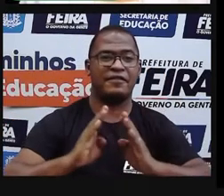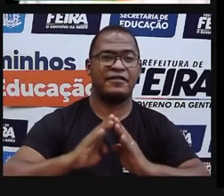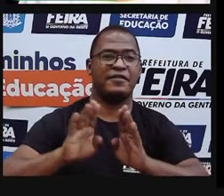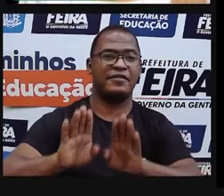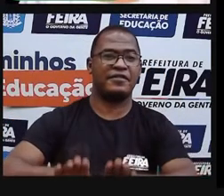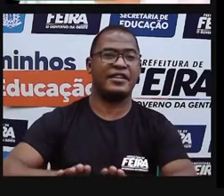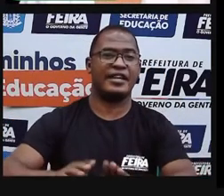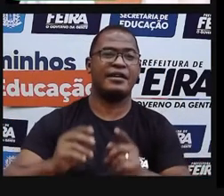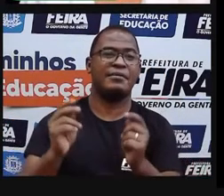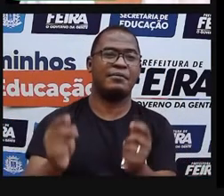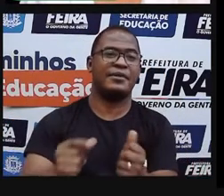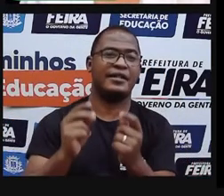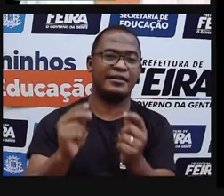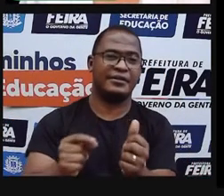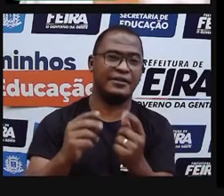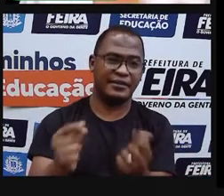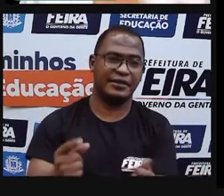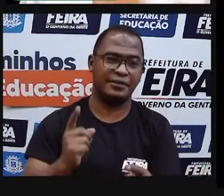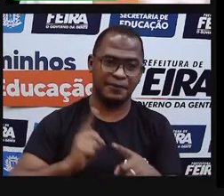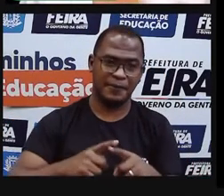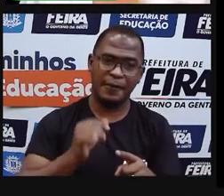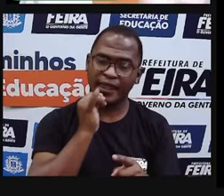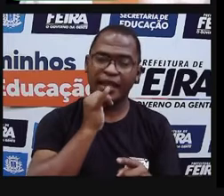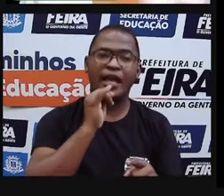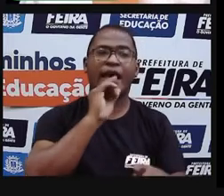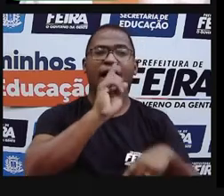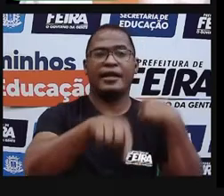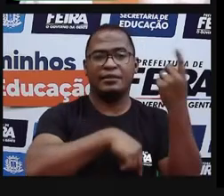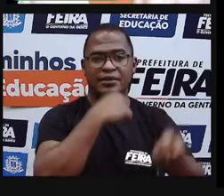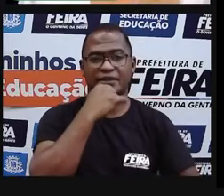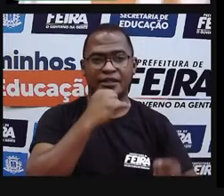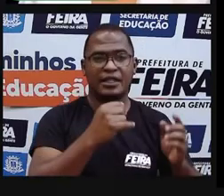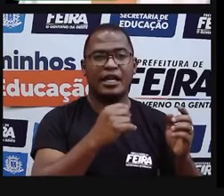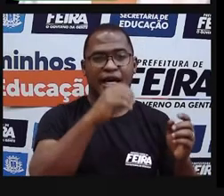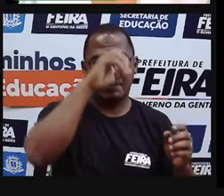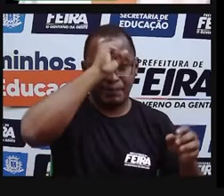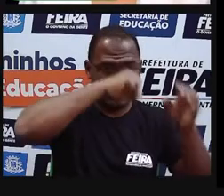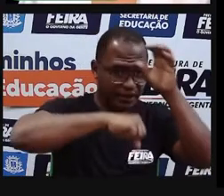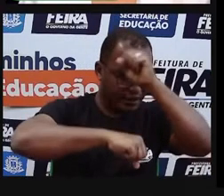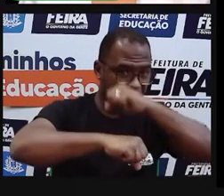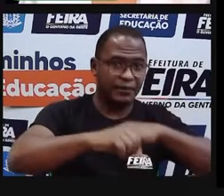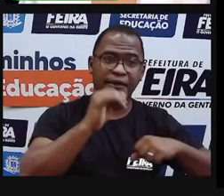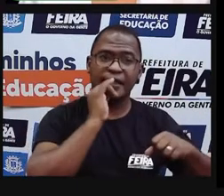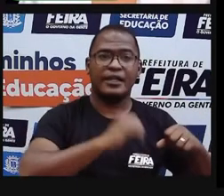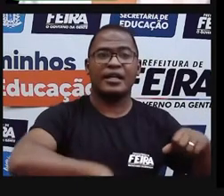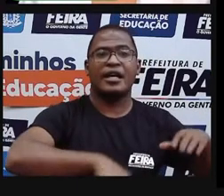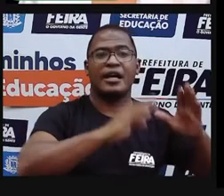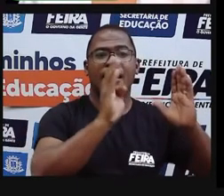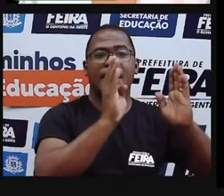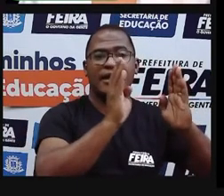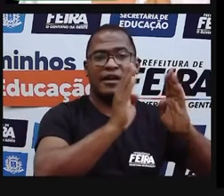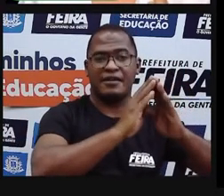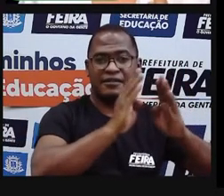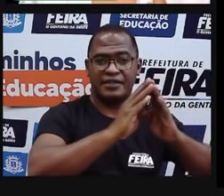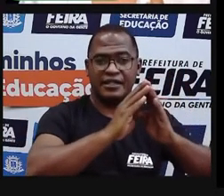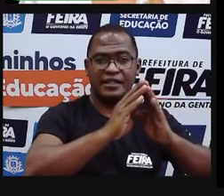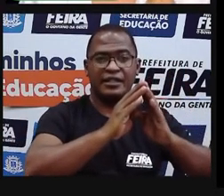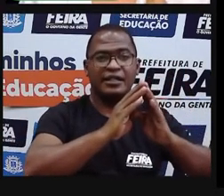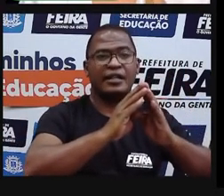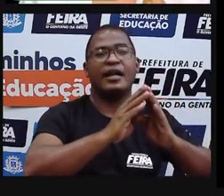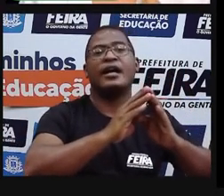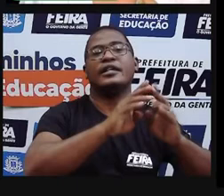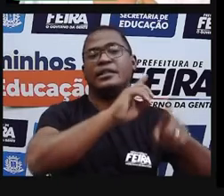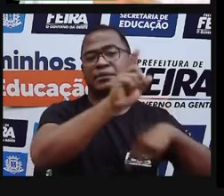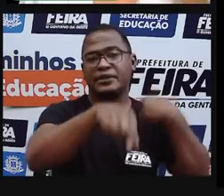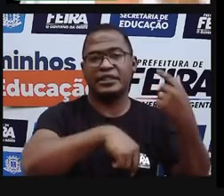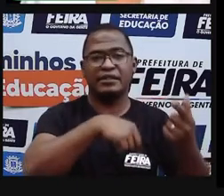podiam de um determinado lugar. E depois migravam para outro território. Até eles começarem a se fixar. Então, eu te pergunto. A